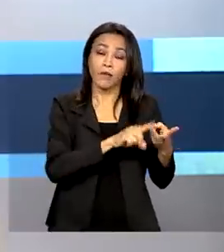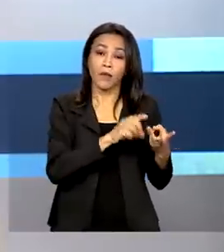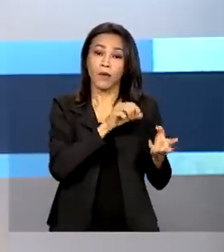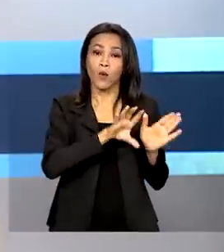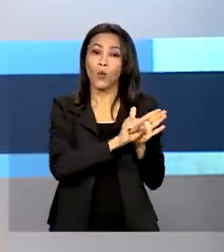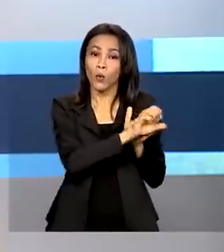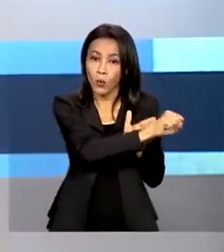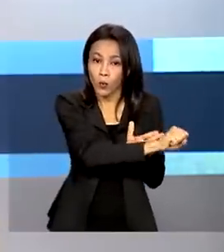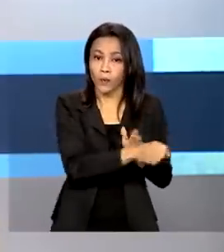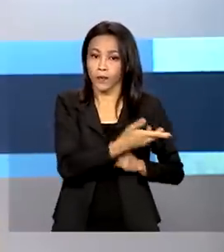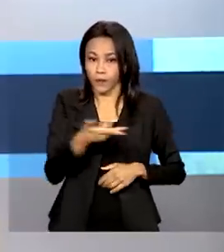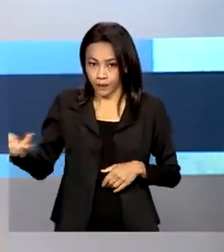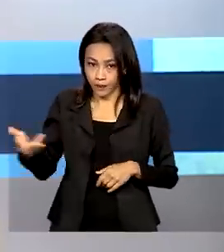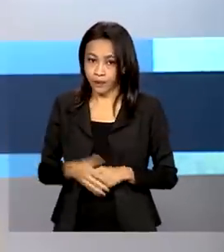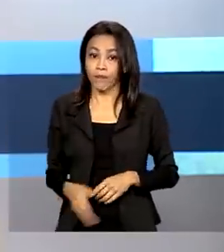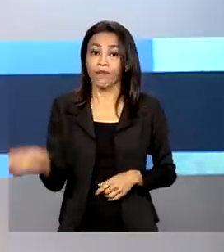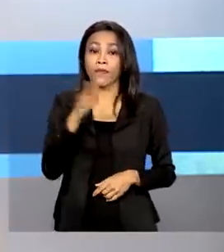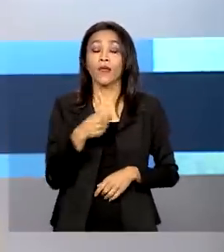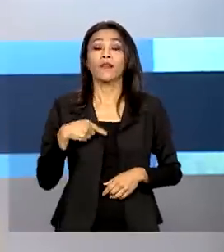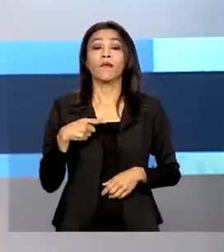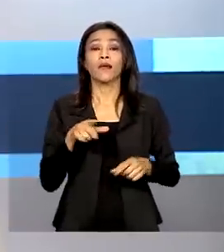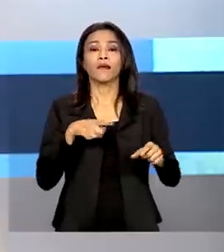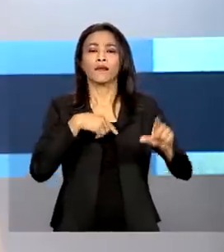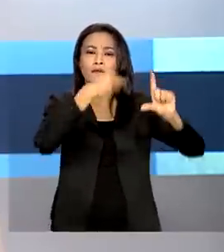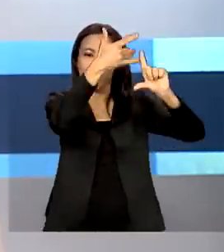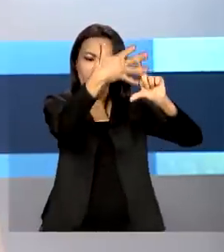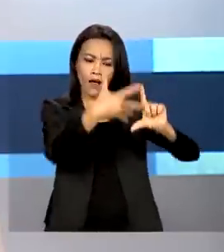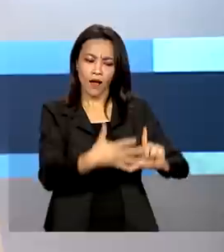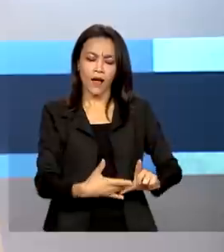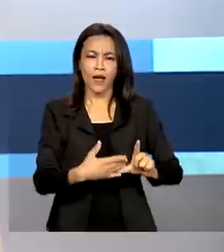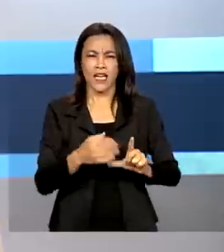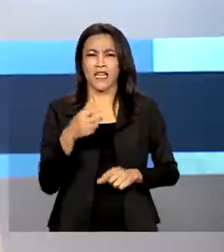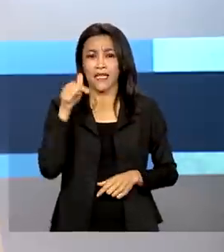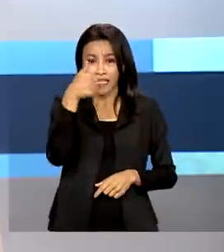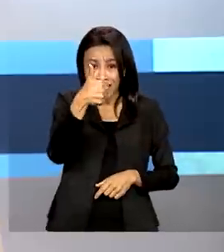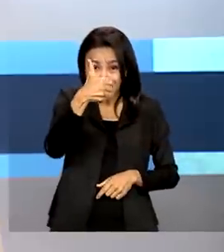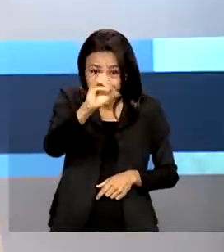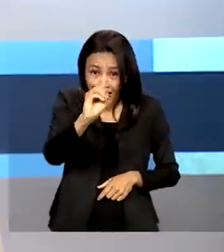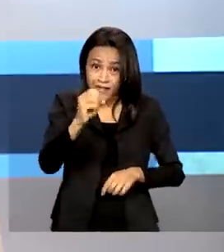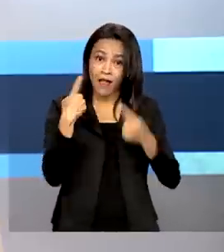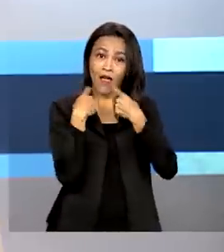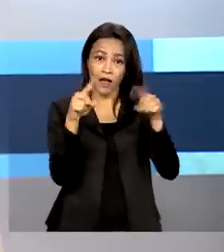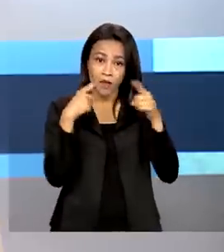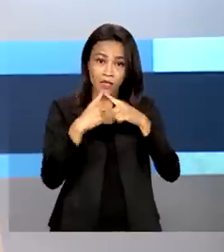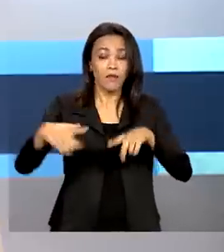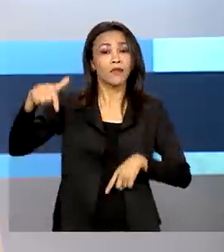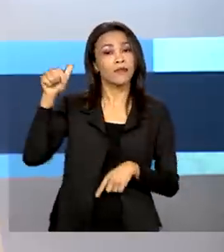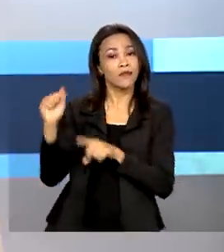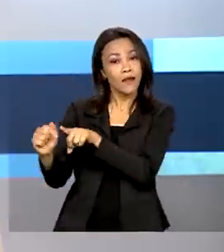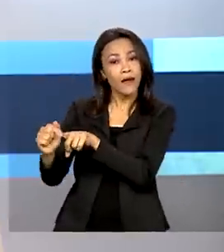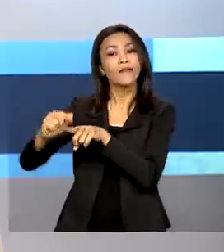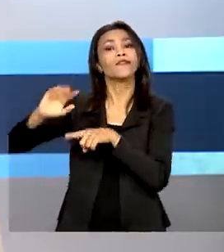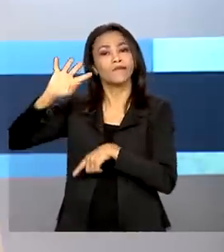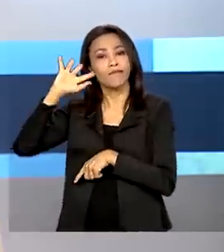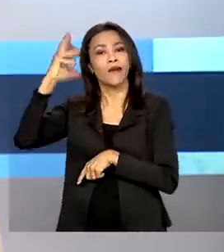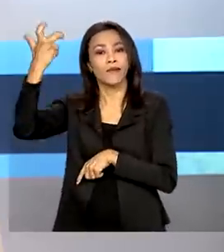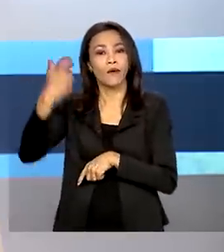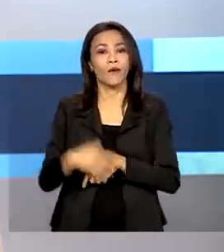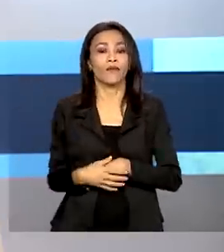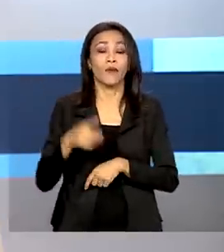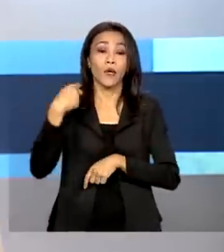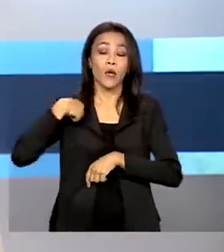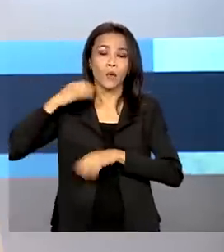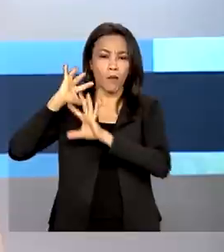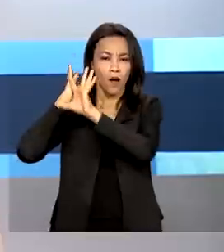reclamações registradas na plataforma consumidor.gov.br foram solucionadas. Balanço do Ministério da Justiça e